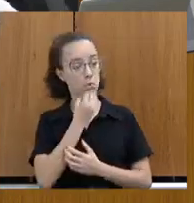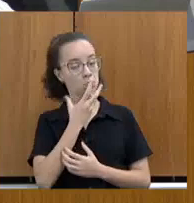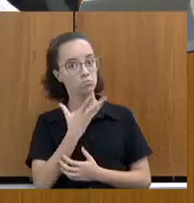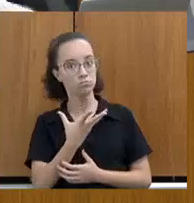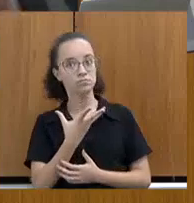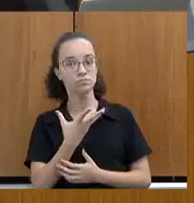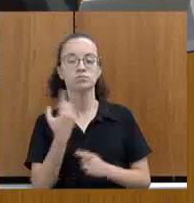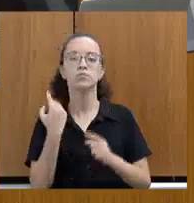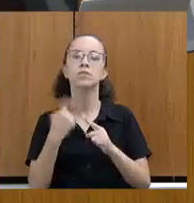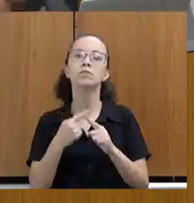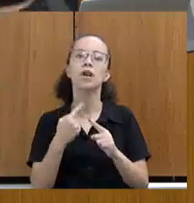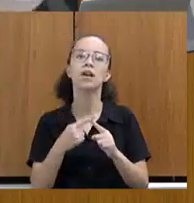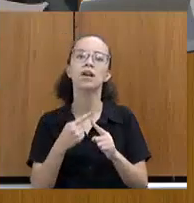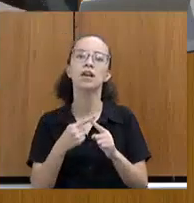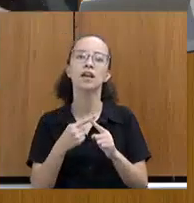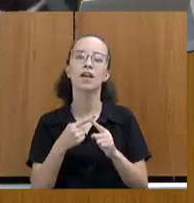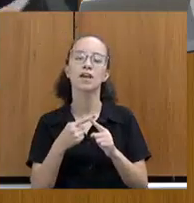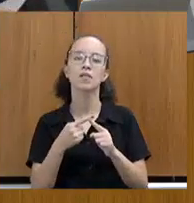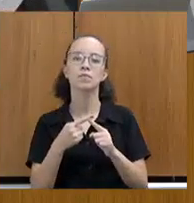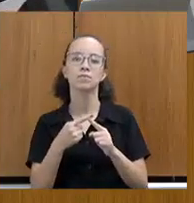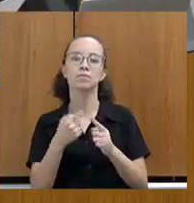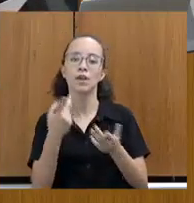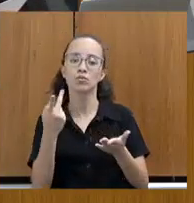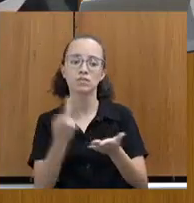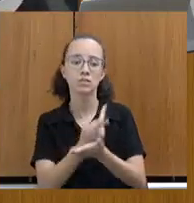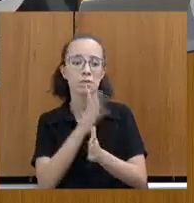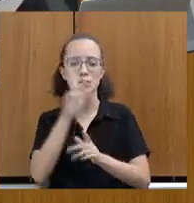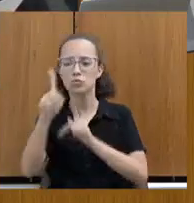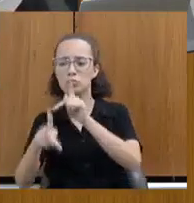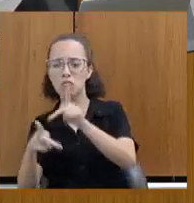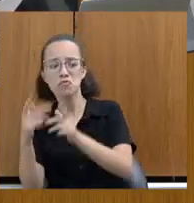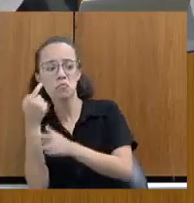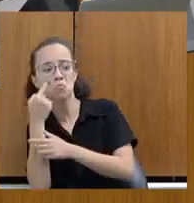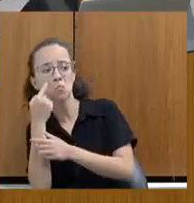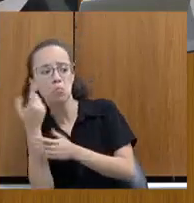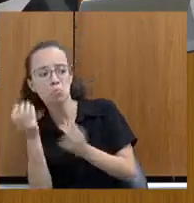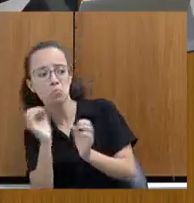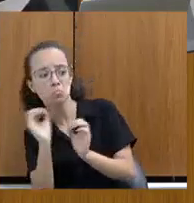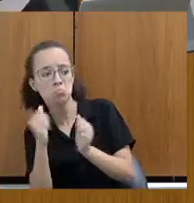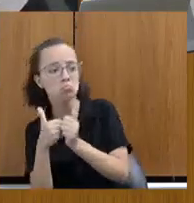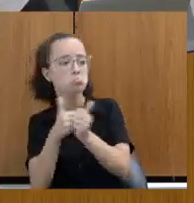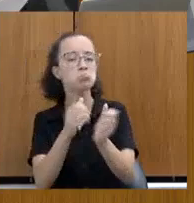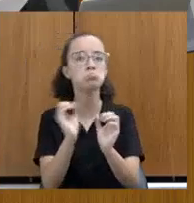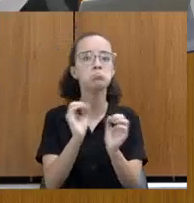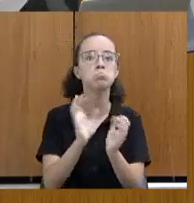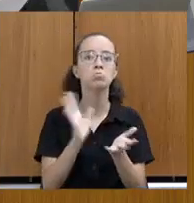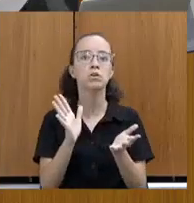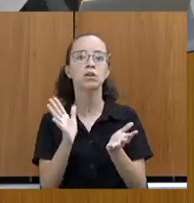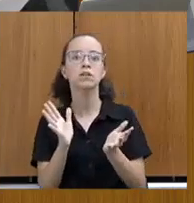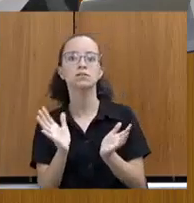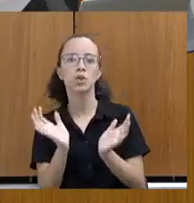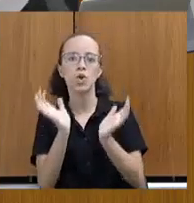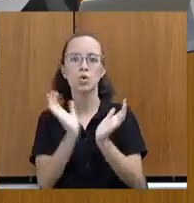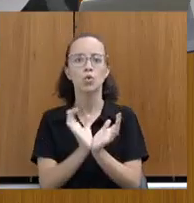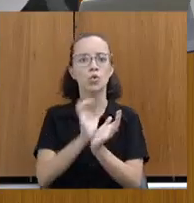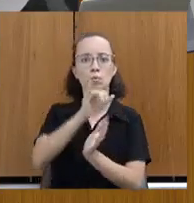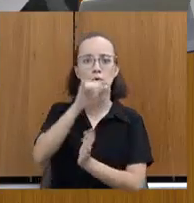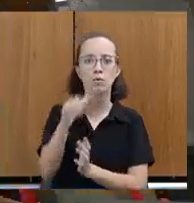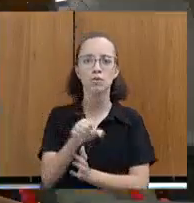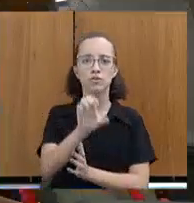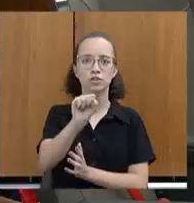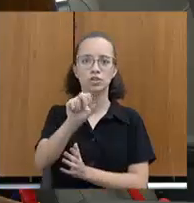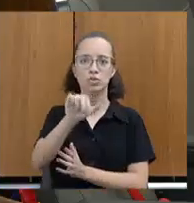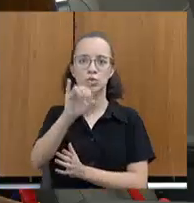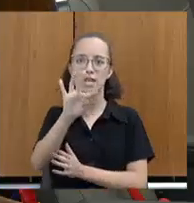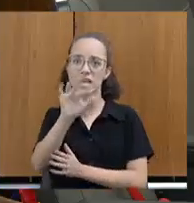não é? Não. ele foi feito e o povo não conseguiu acompanhar, não é? Não. Nem aquele grupo de jesuítas que estava junto. Estava junto.